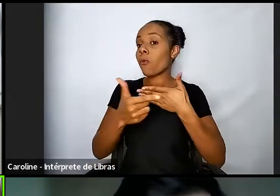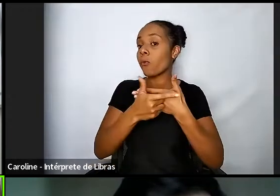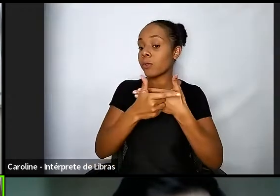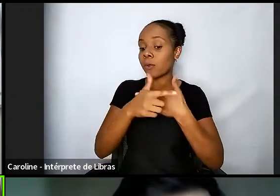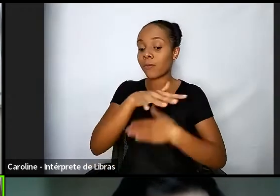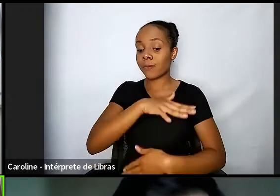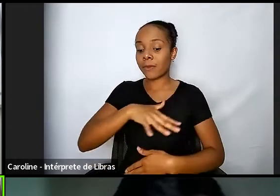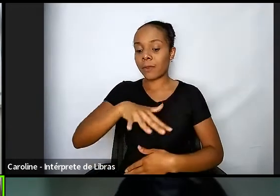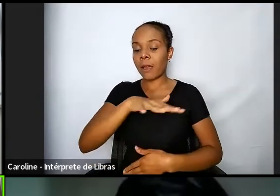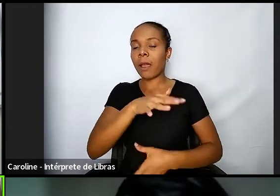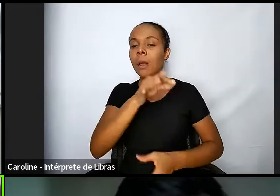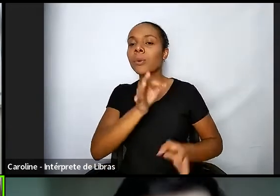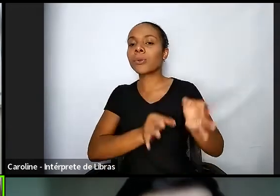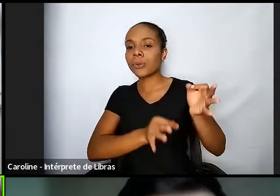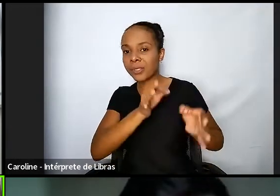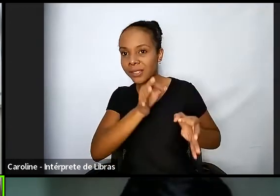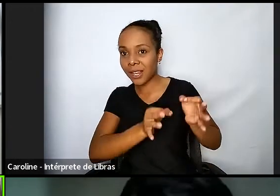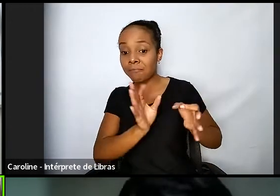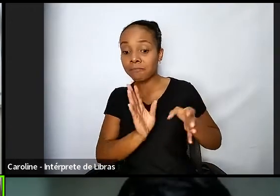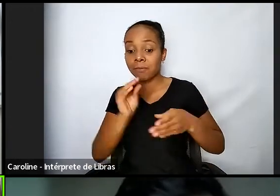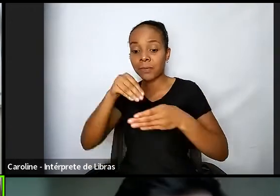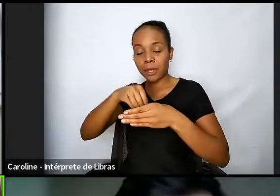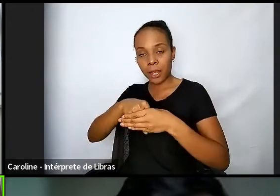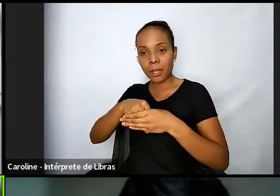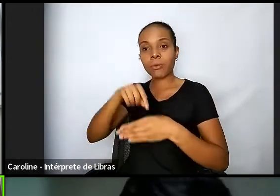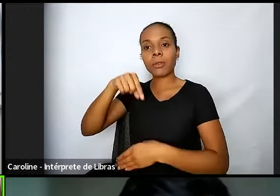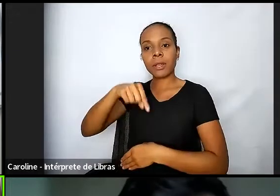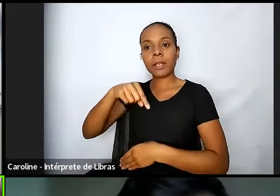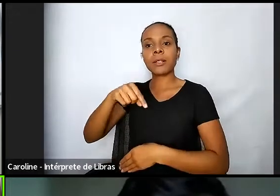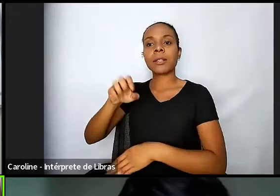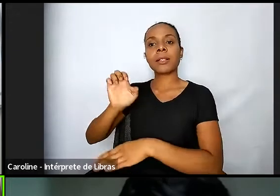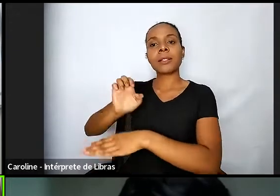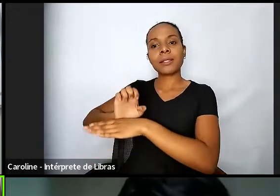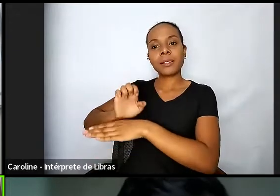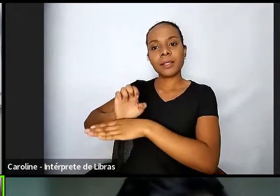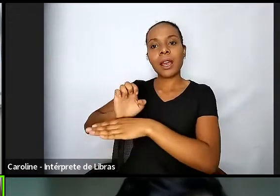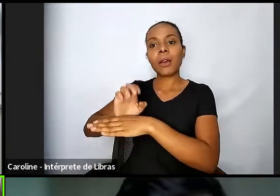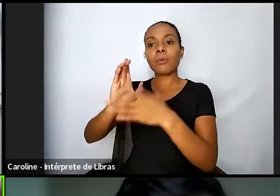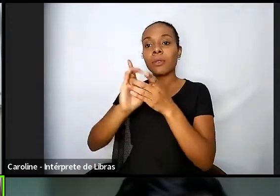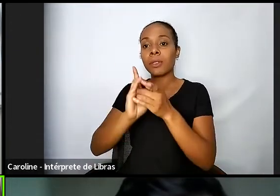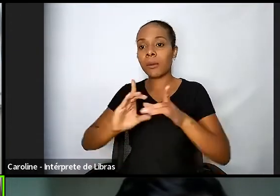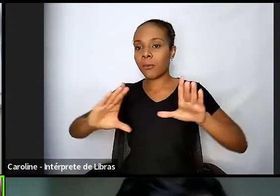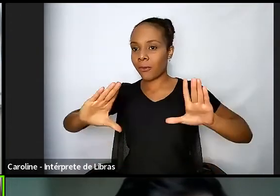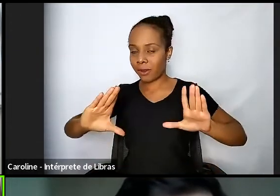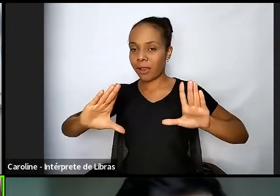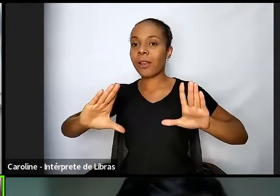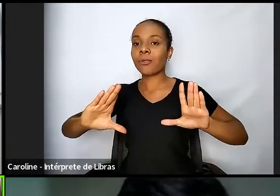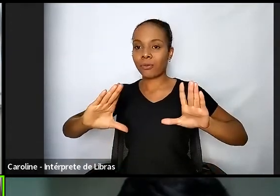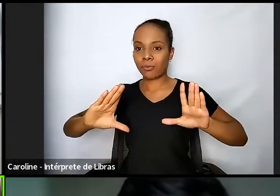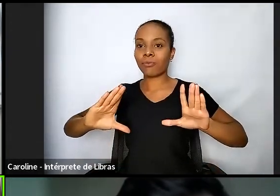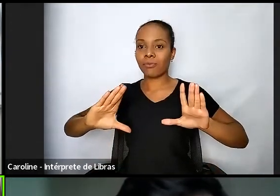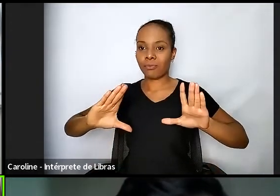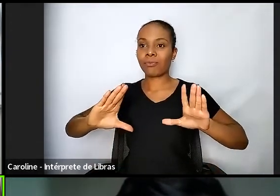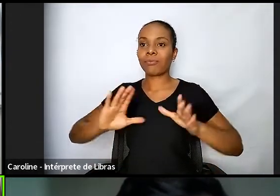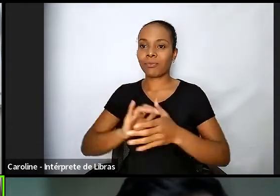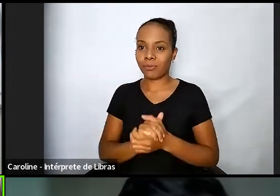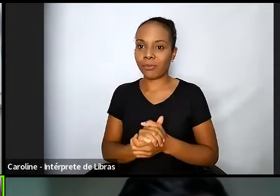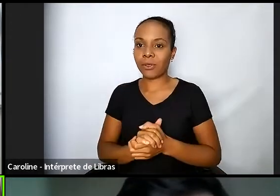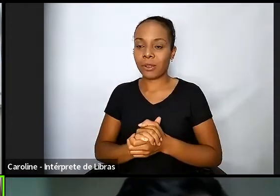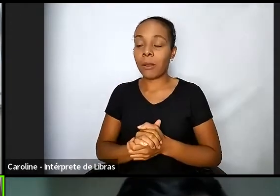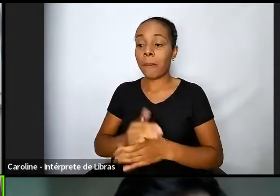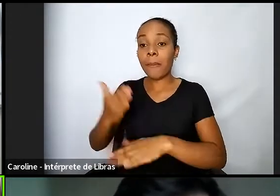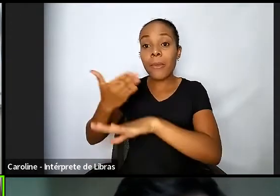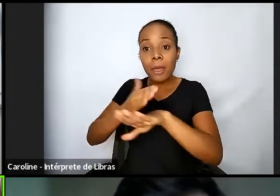do Estado democrático de direito de acesso a direitos, exercício de direitos, né, então,